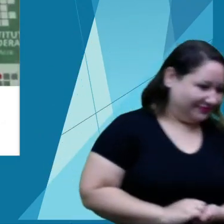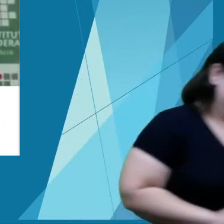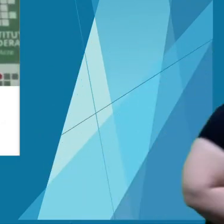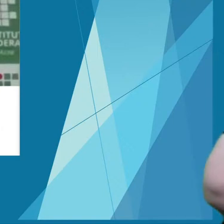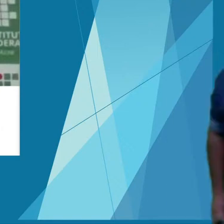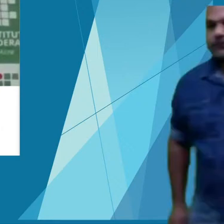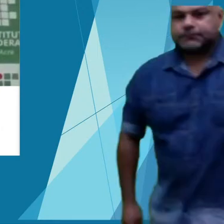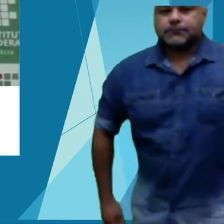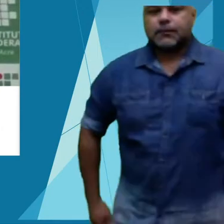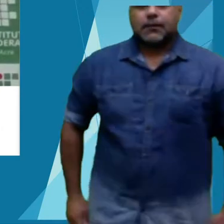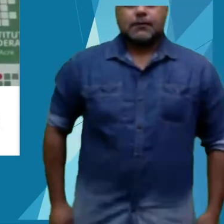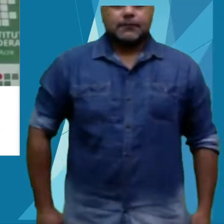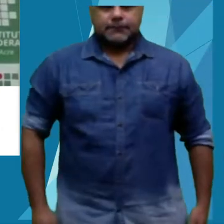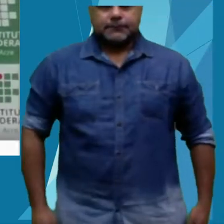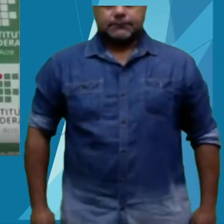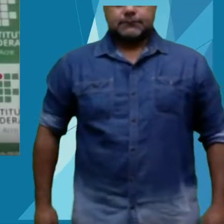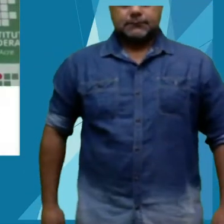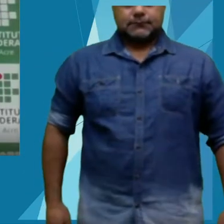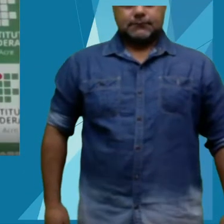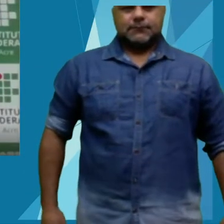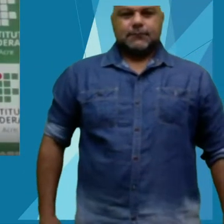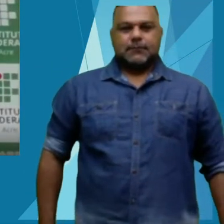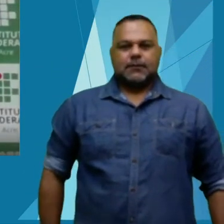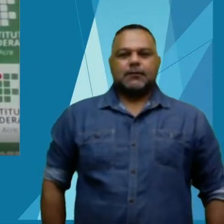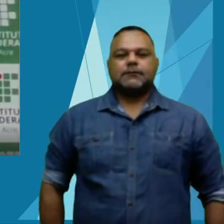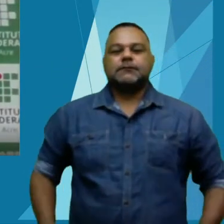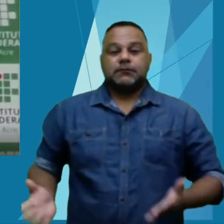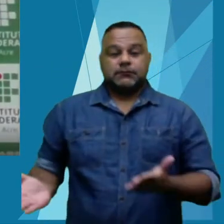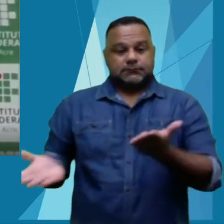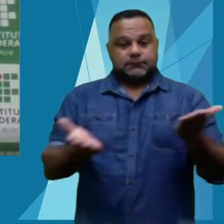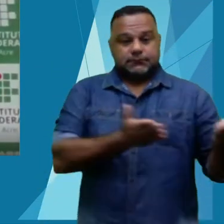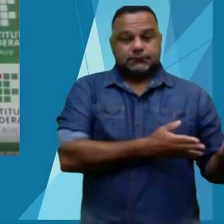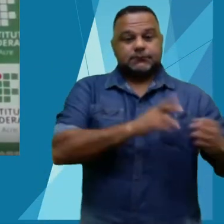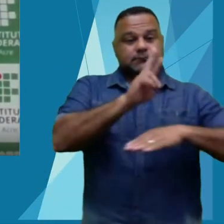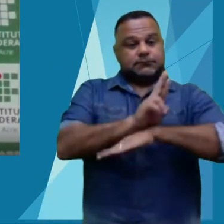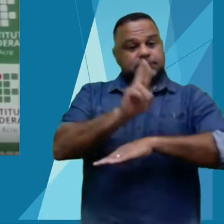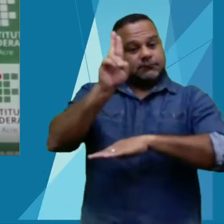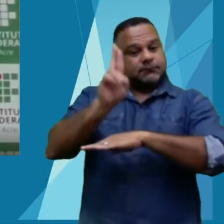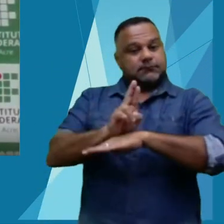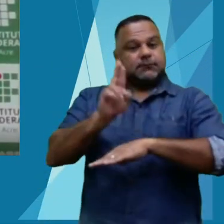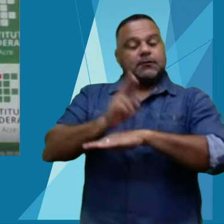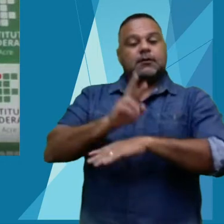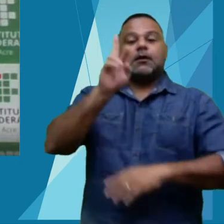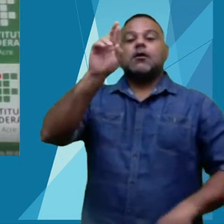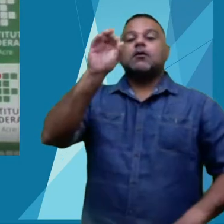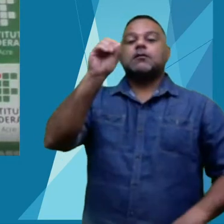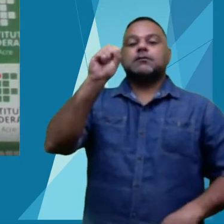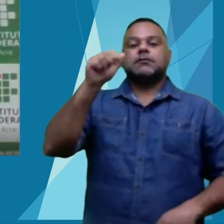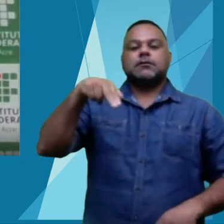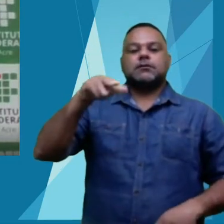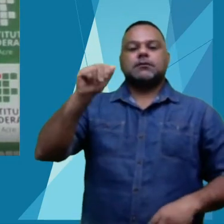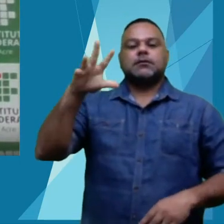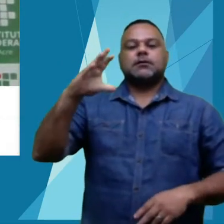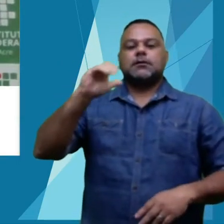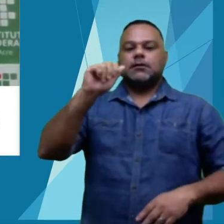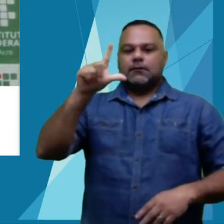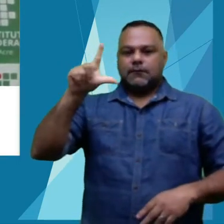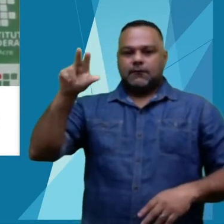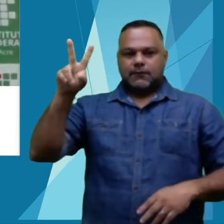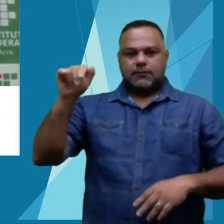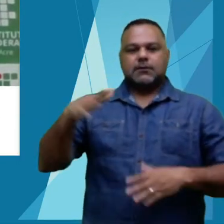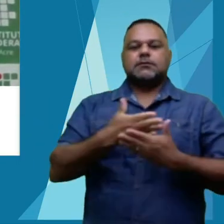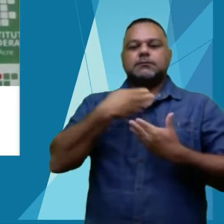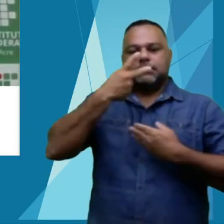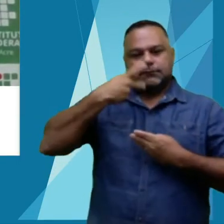Convidamos agora a reitora do Instituto Federal do Acre, professora Rosana Cavalcante dos Santos, para o seu